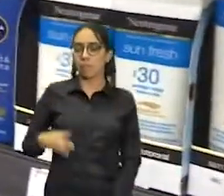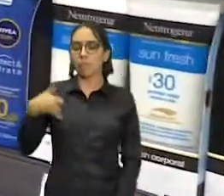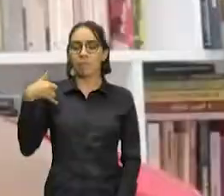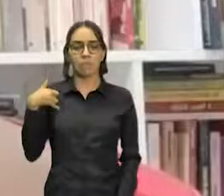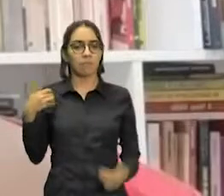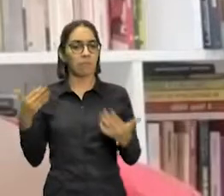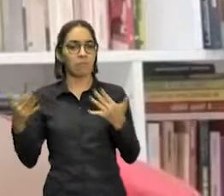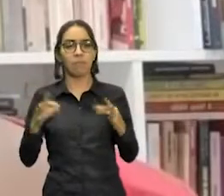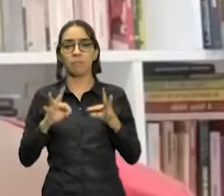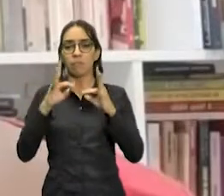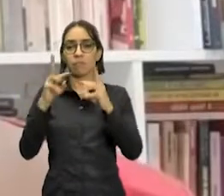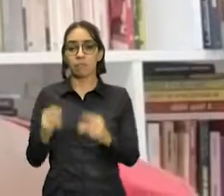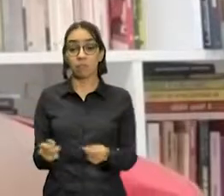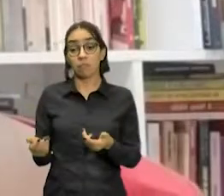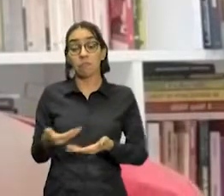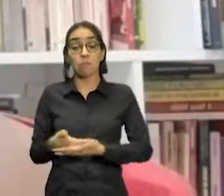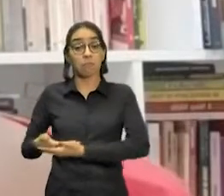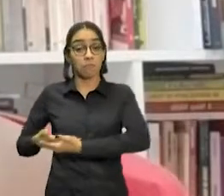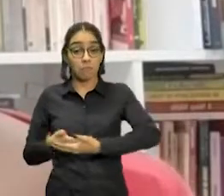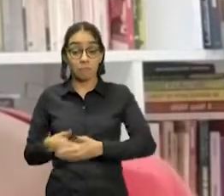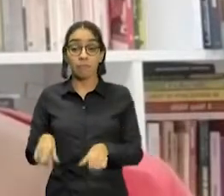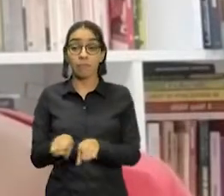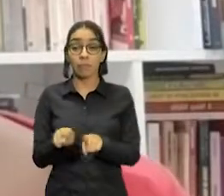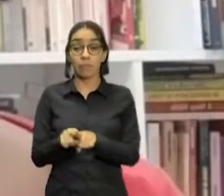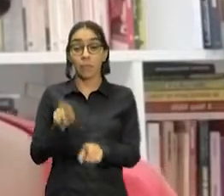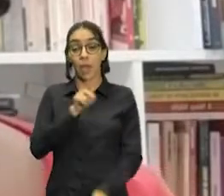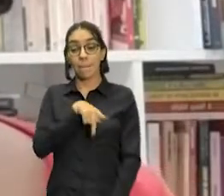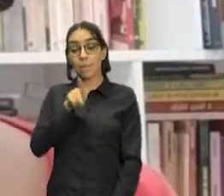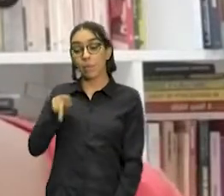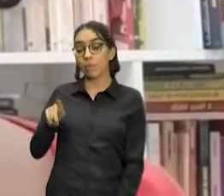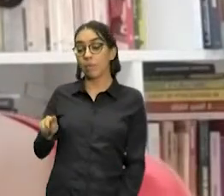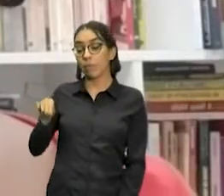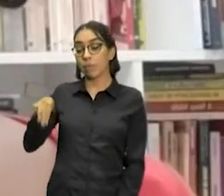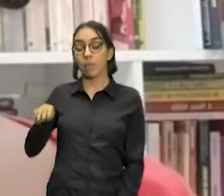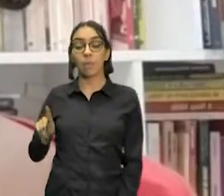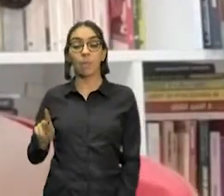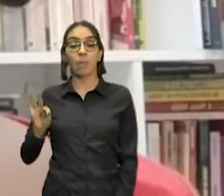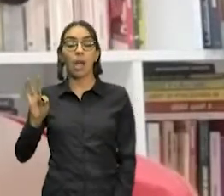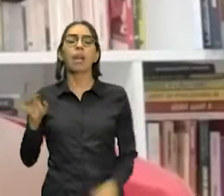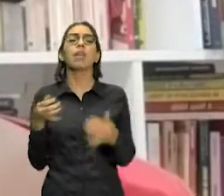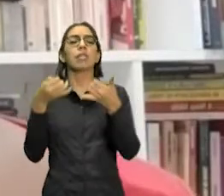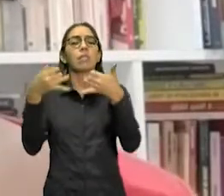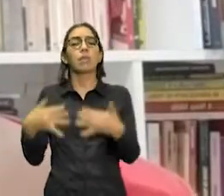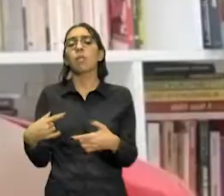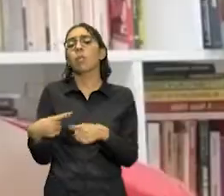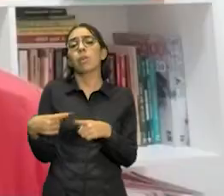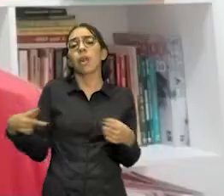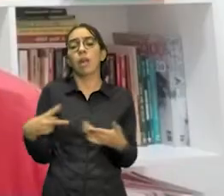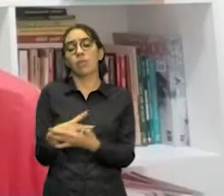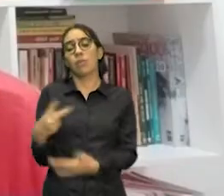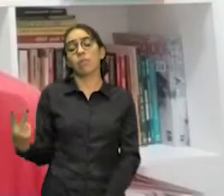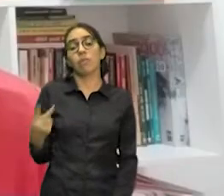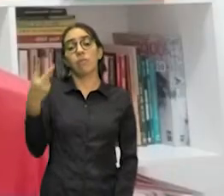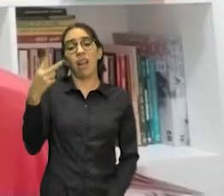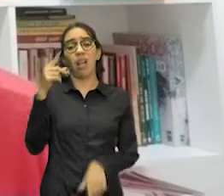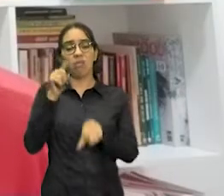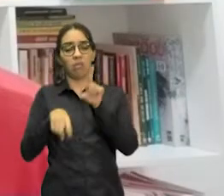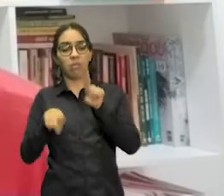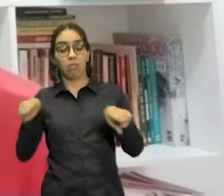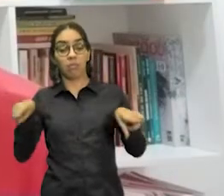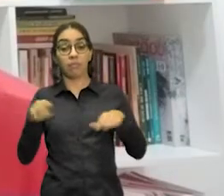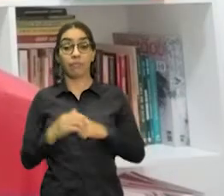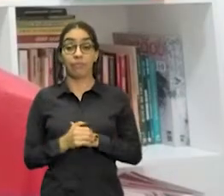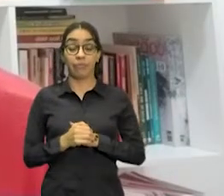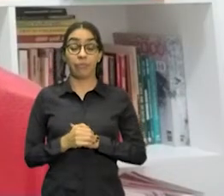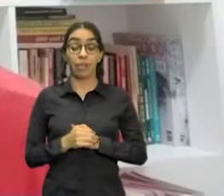novas. Esta professora de marketing justifica essa normatização de valores impostas pelo mercado. Quando a gente fala de comportamento